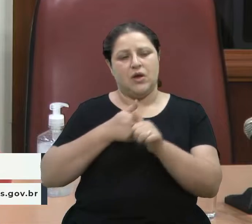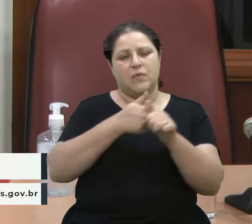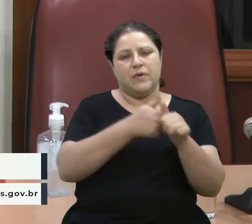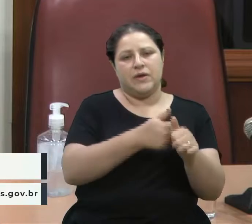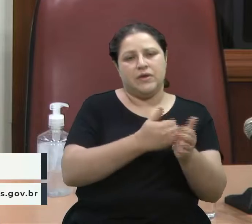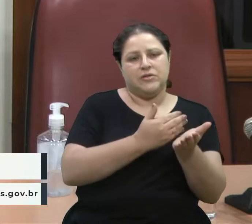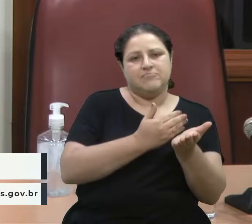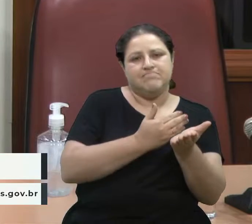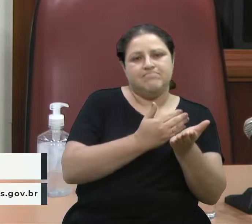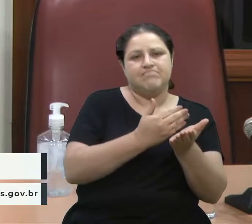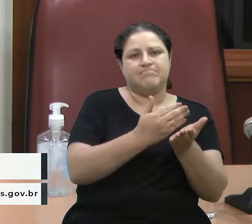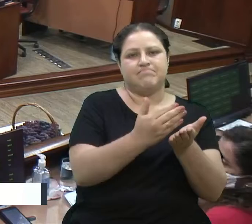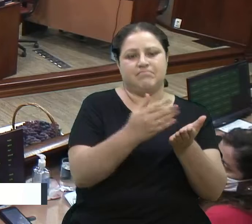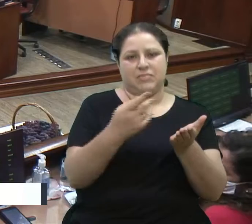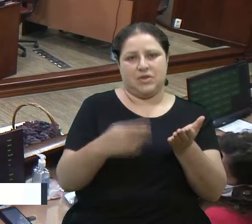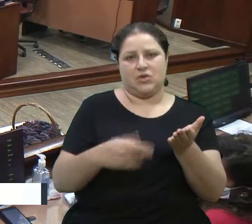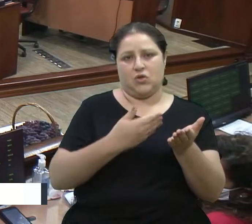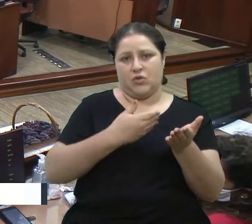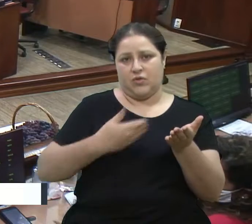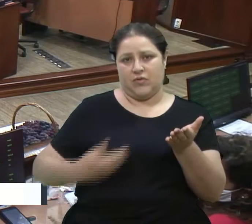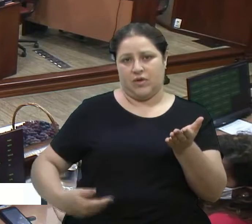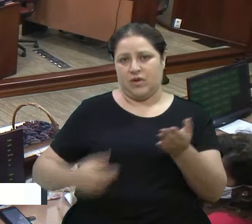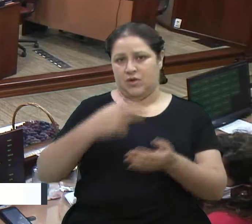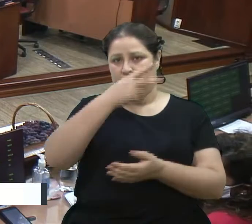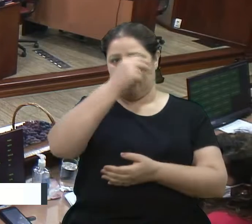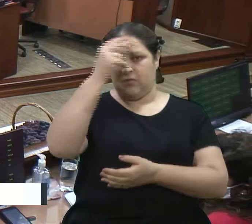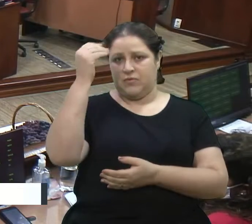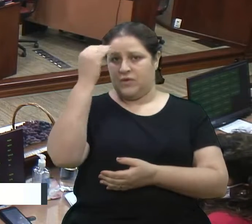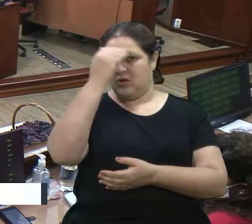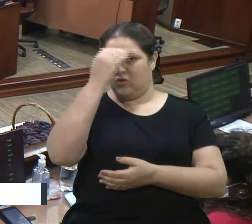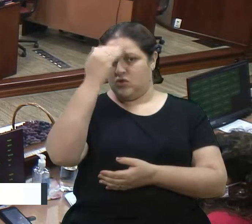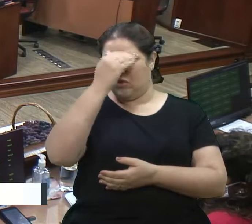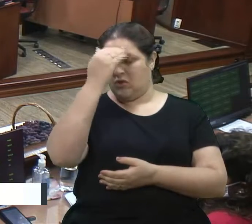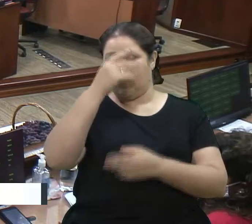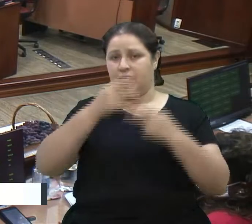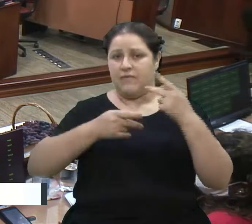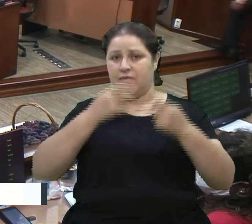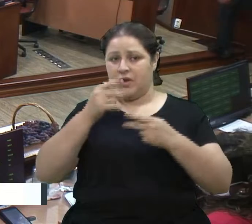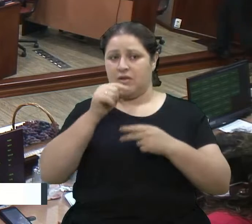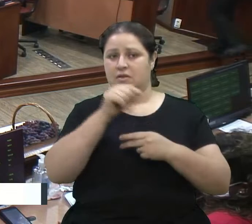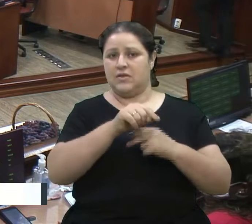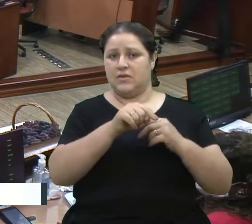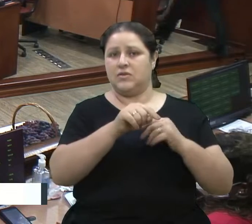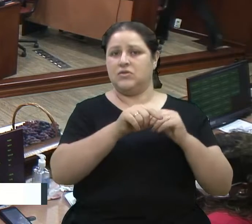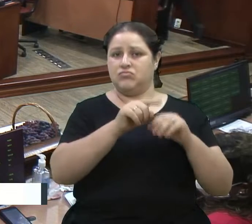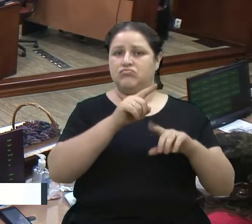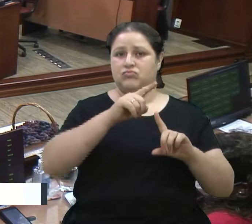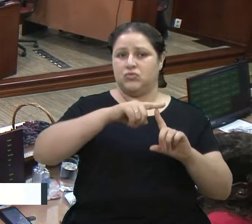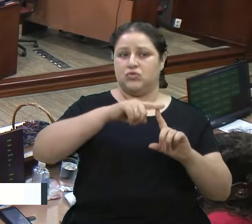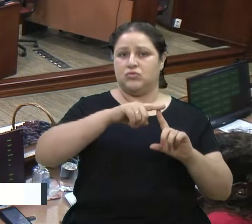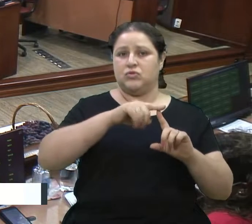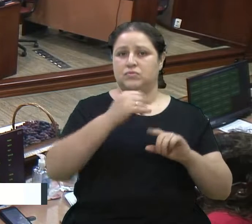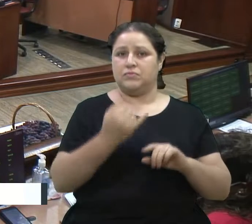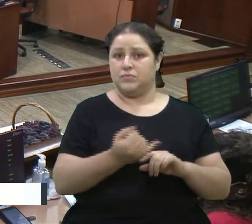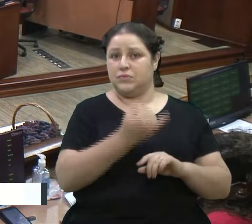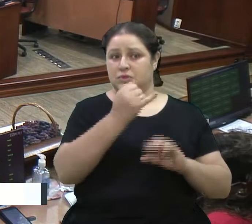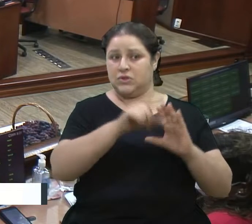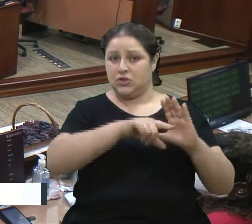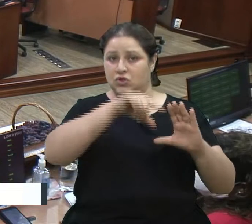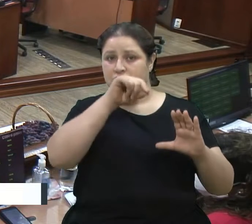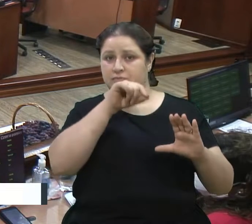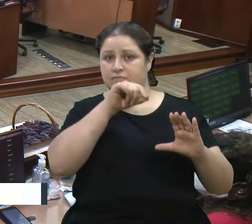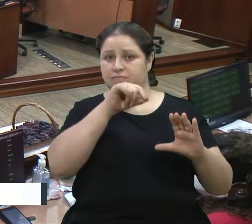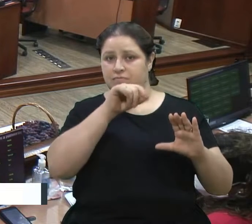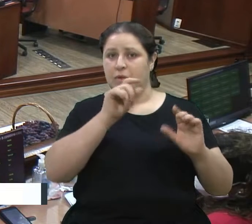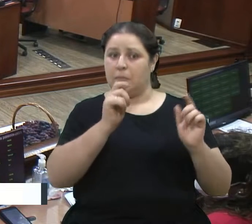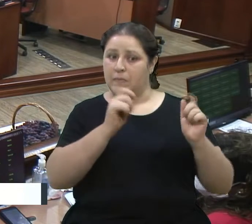início dessa gestão, o prefeito Adiló falando sobre essa opção importante como uma possibilidade